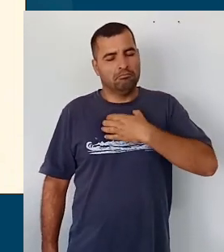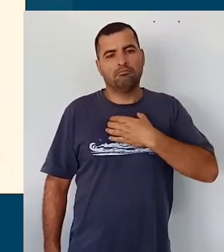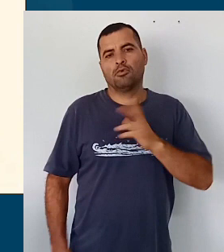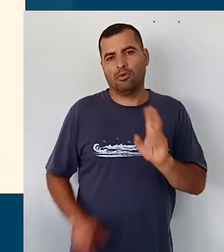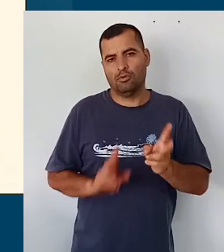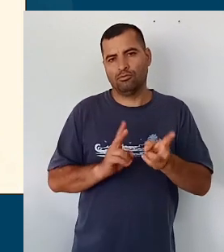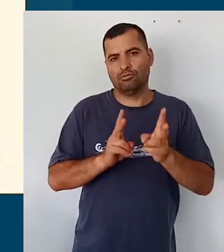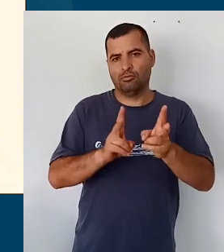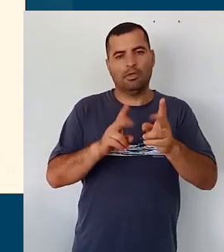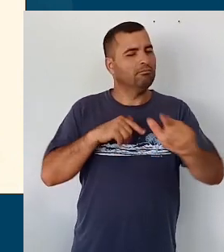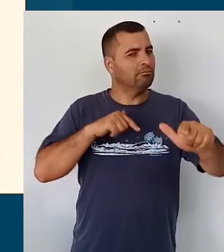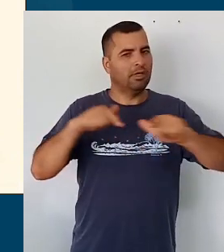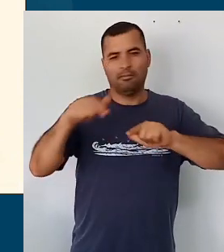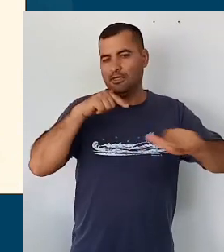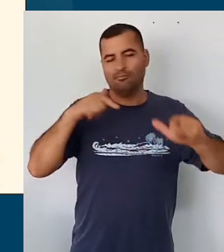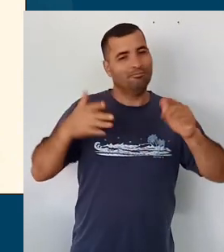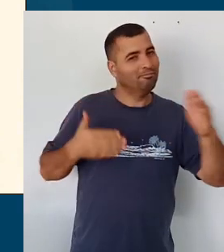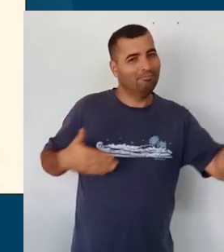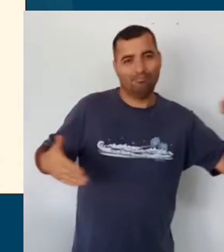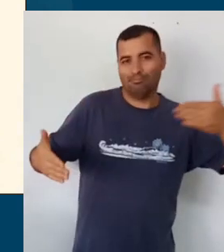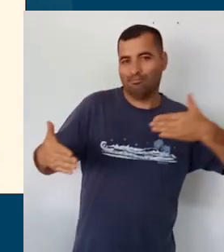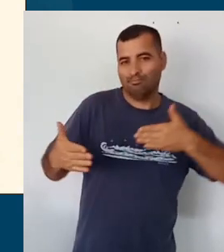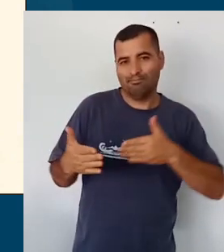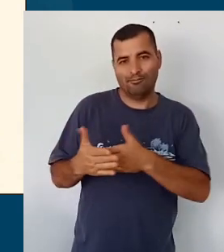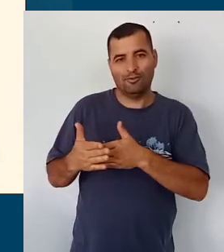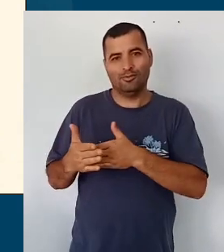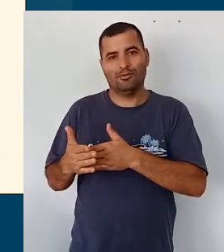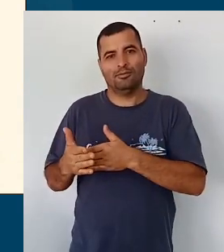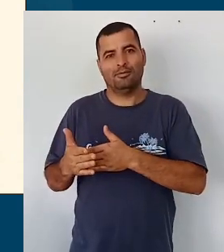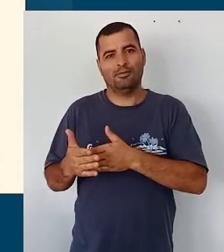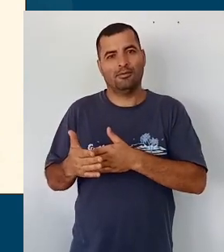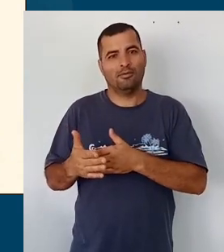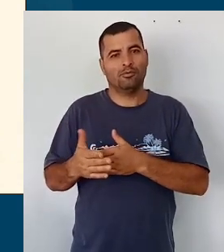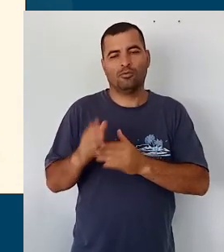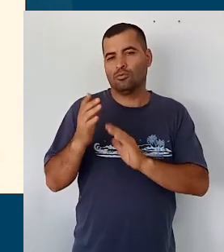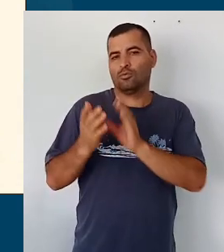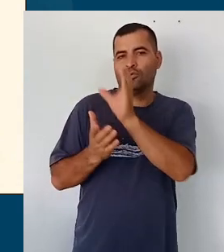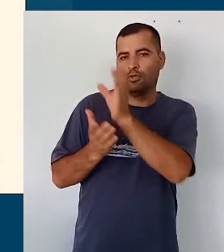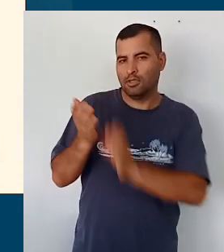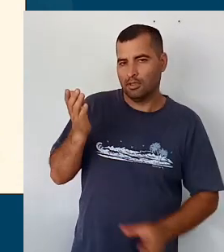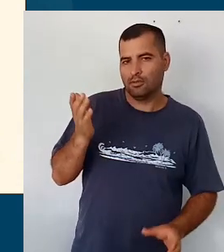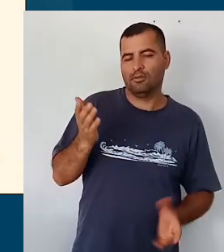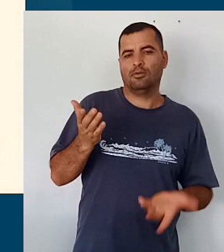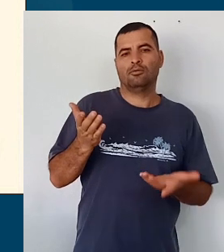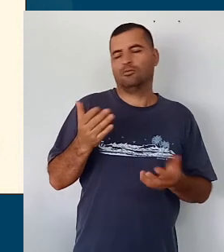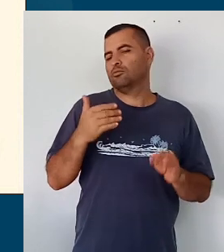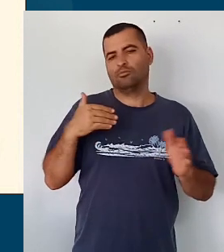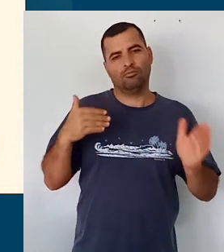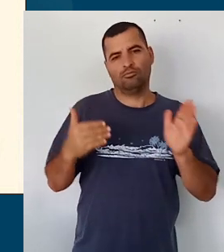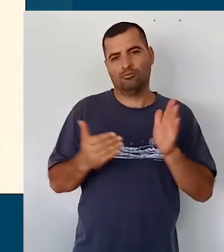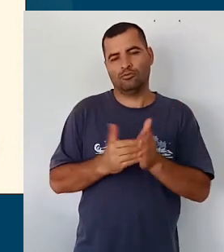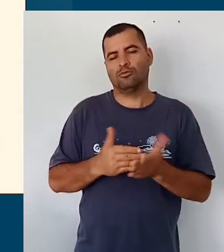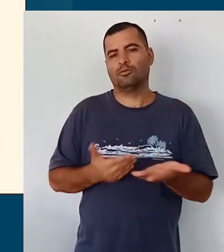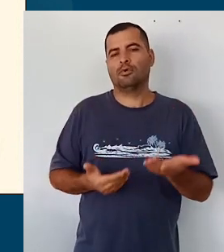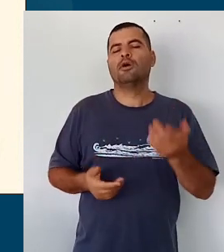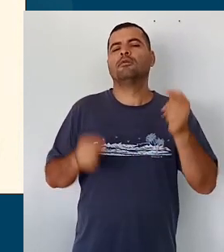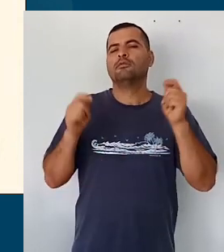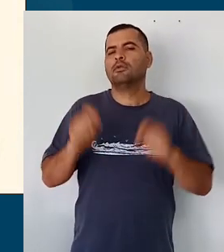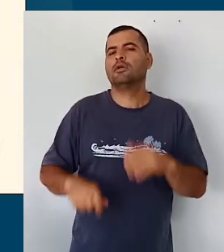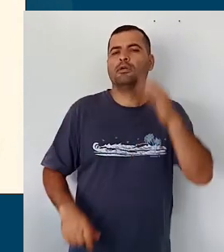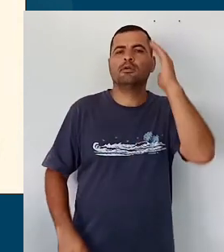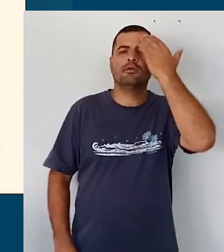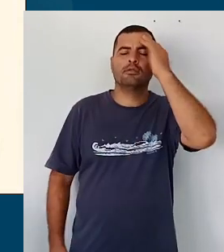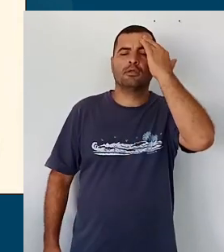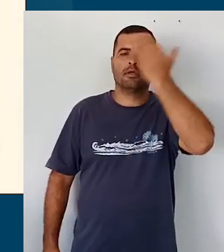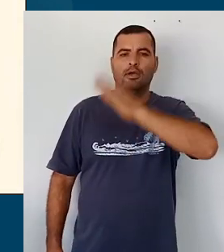vai permear todo o trabalho ali do currículo, como um todo, a proposta do curricular como um todo, para entender essa